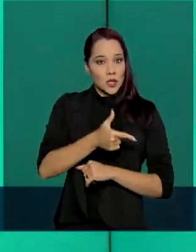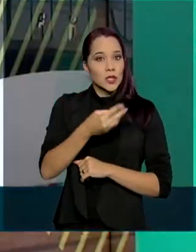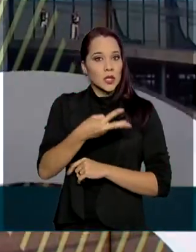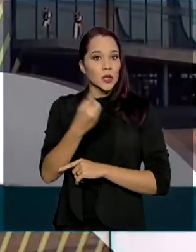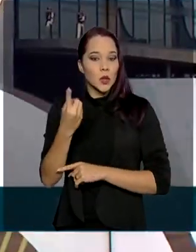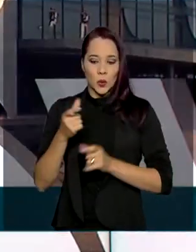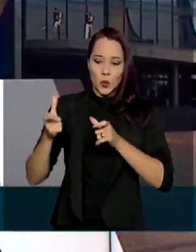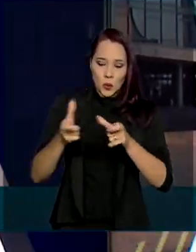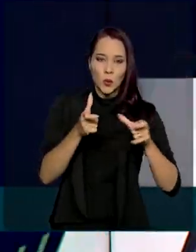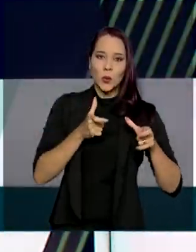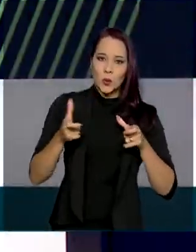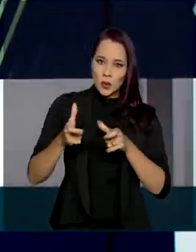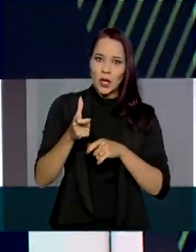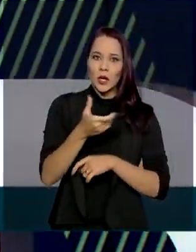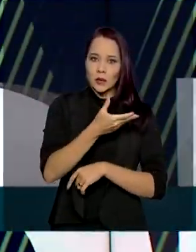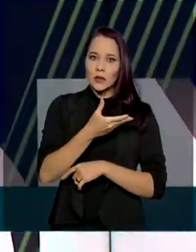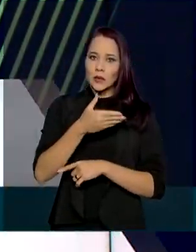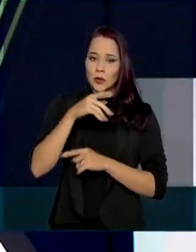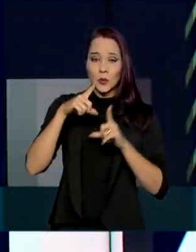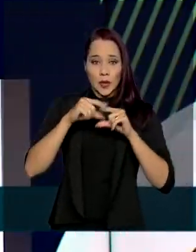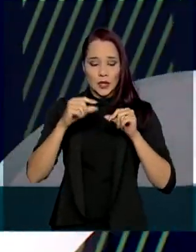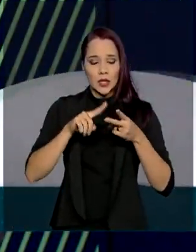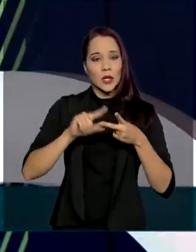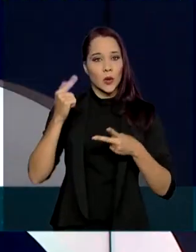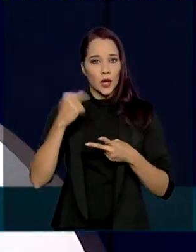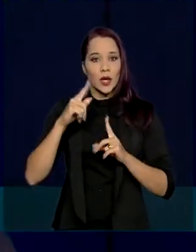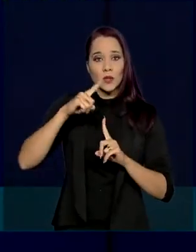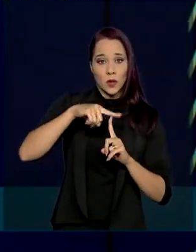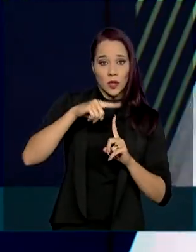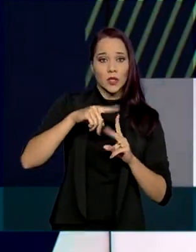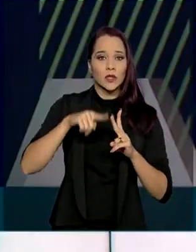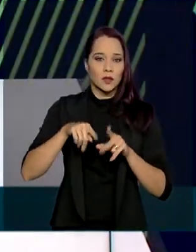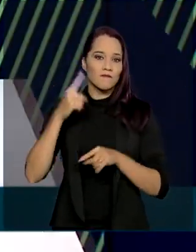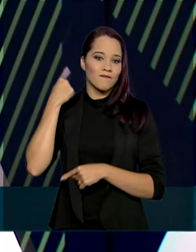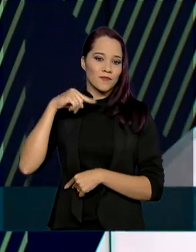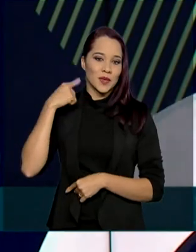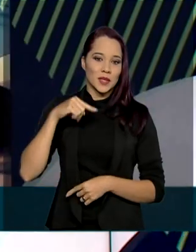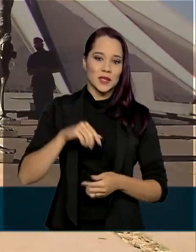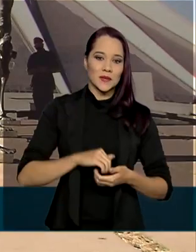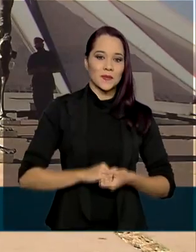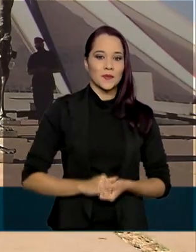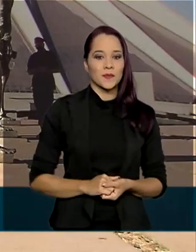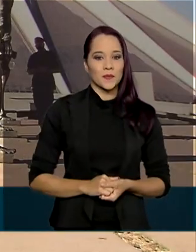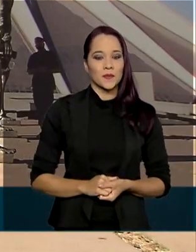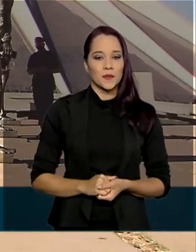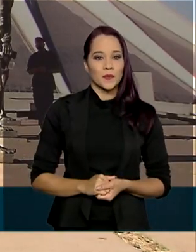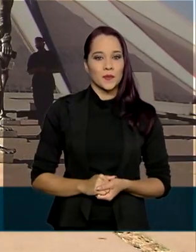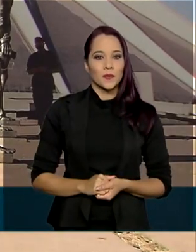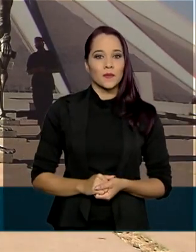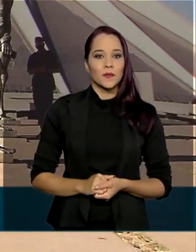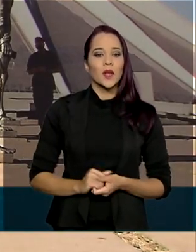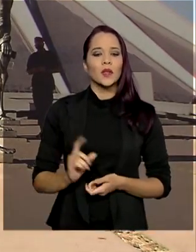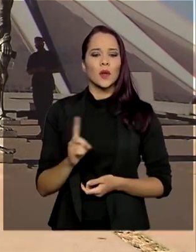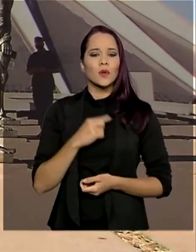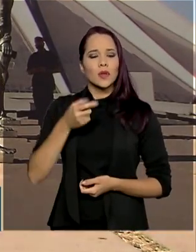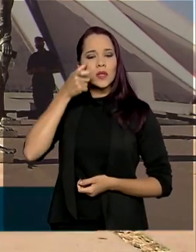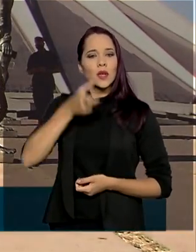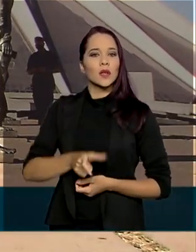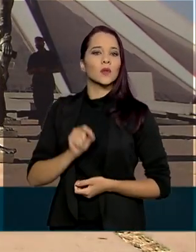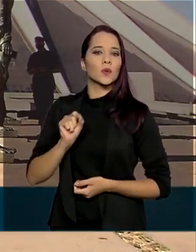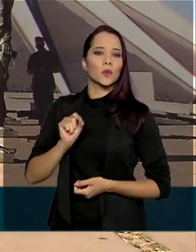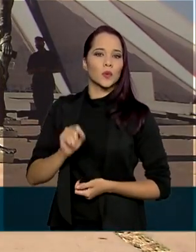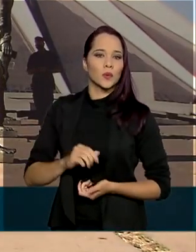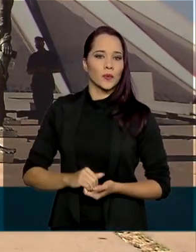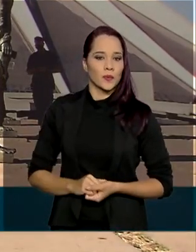locais públicos no Distrito Federal, Goiás, Tocantins e Triângulo Mineiro. O nosso intuito é trazer